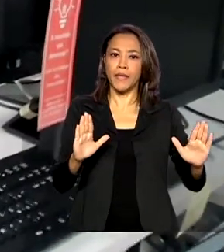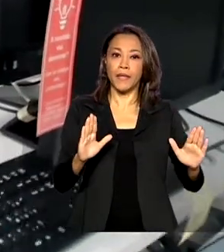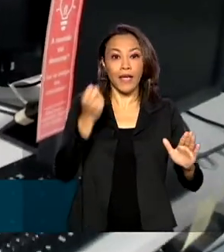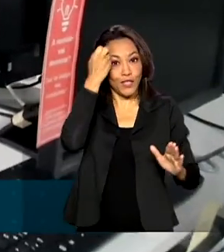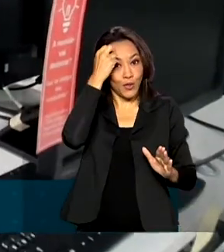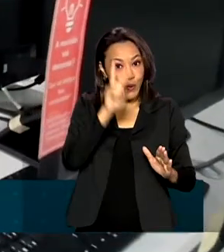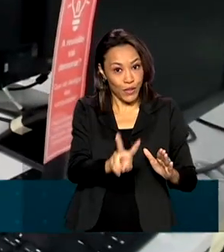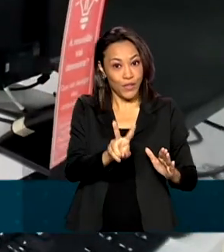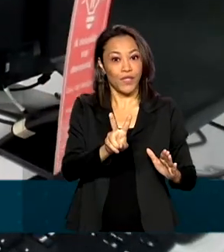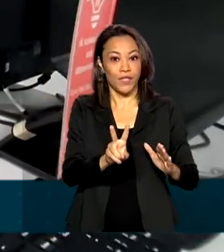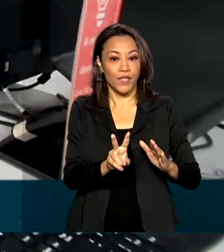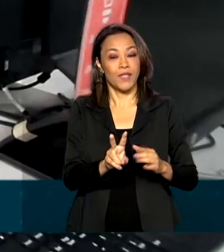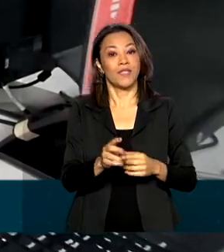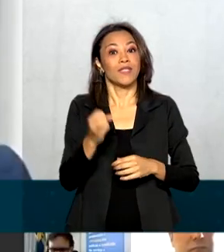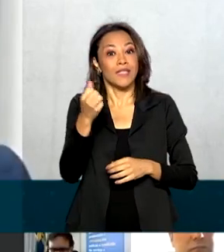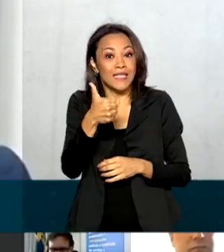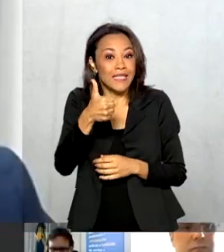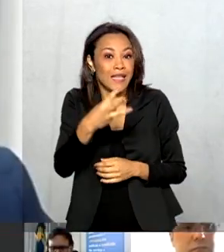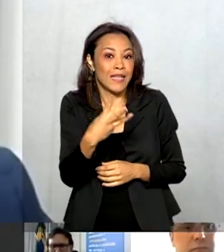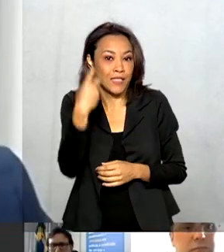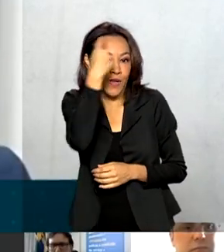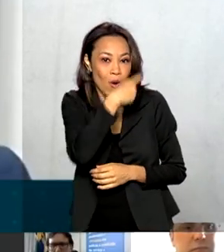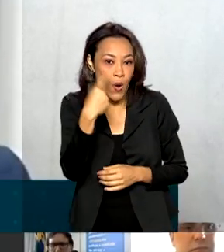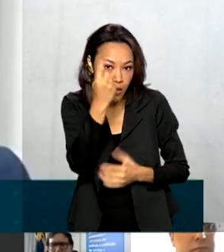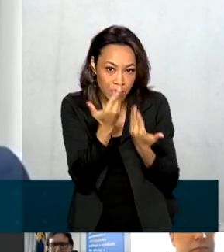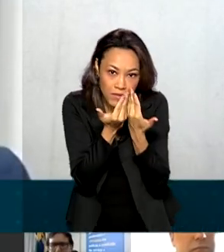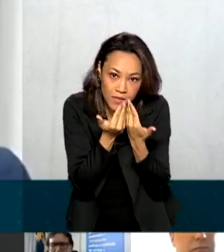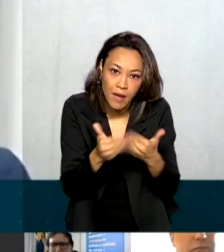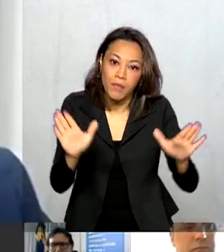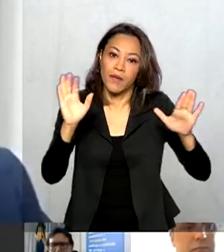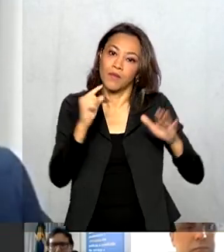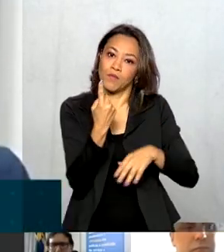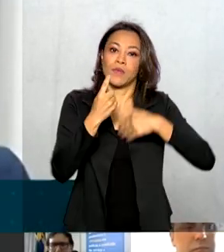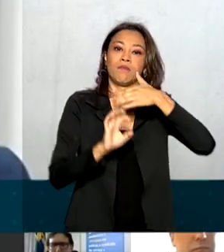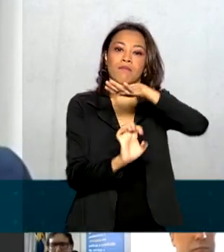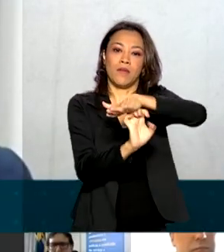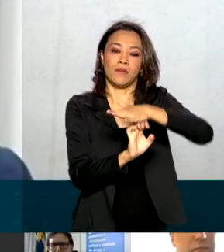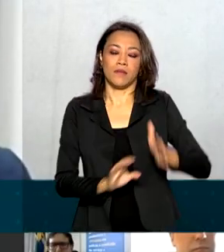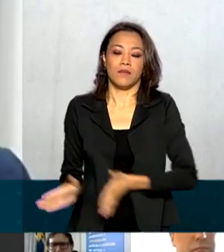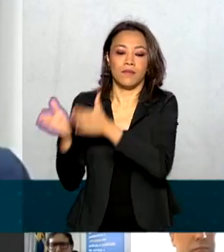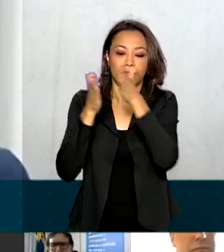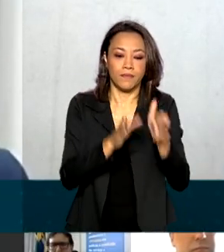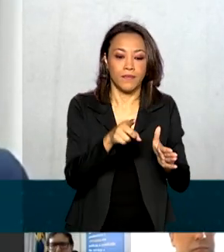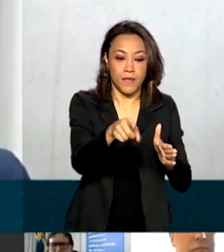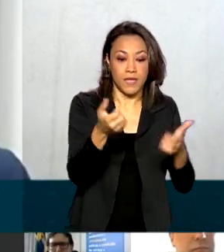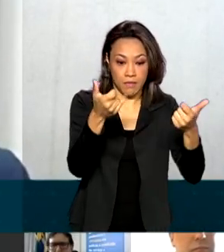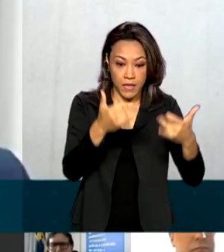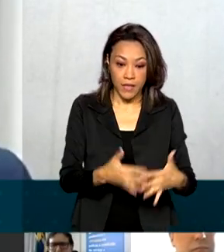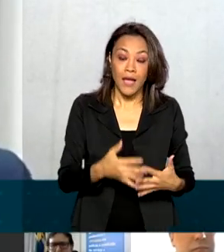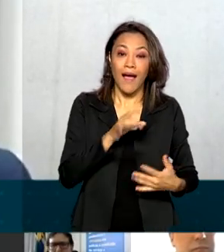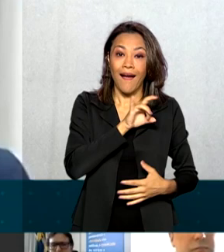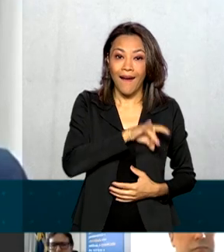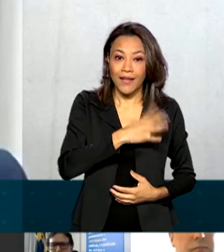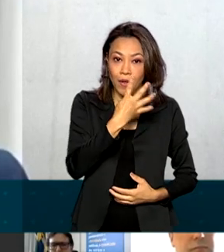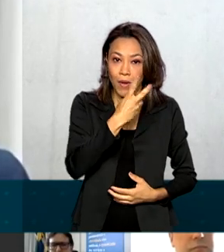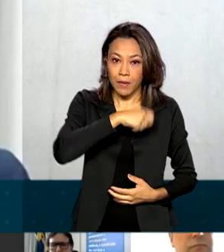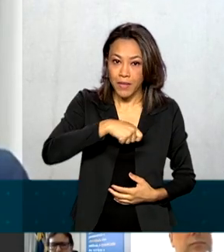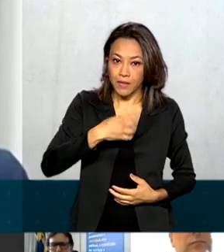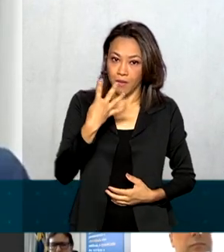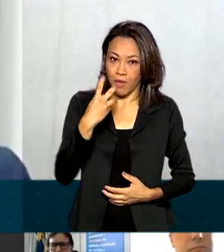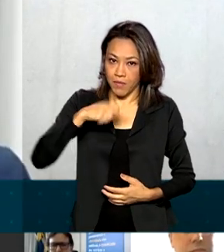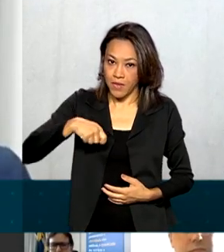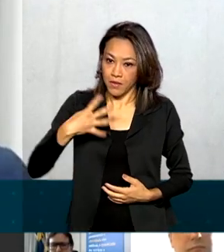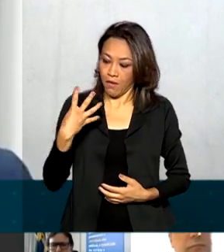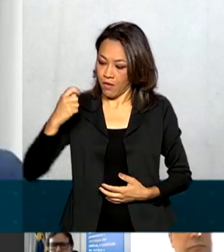2 dias e 13 horas. De modo geral, a mensagem mais forte é que a cada quadrimestre um estado diferente se